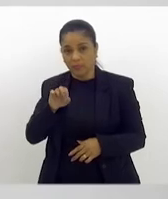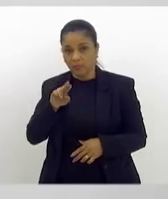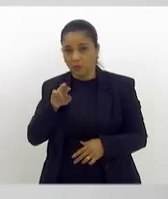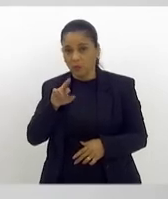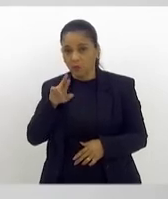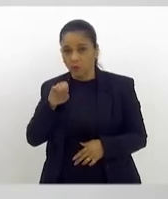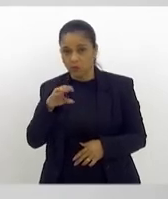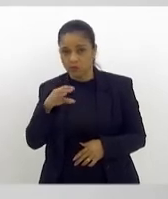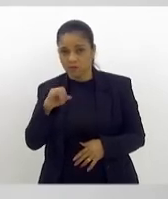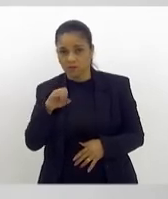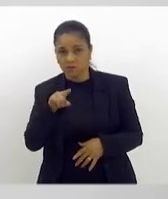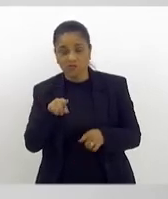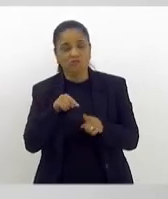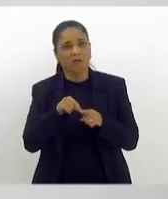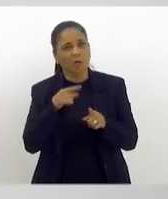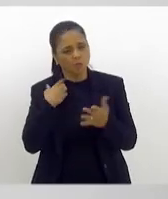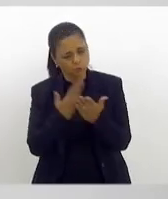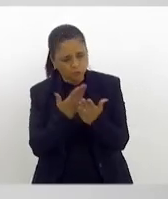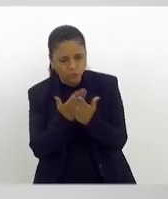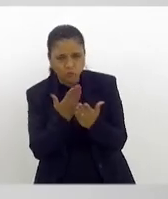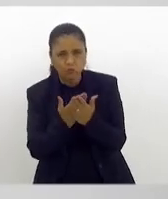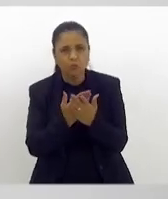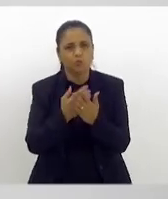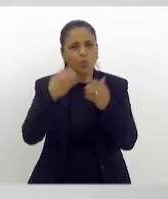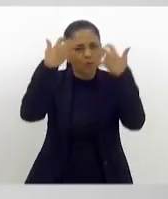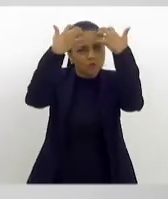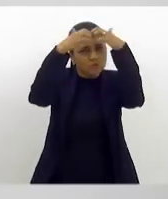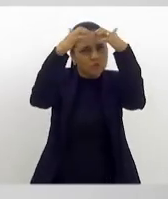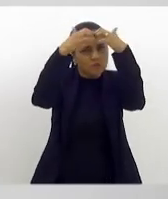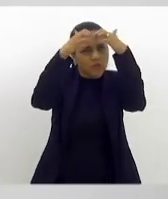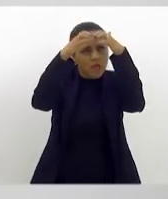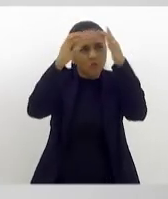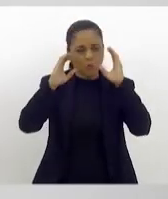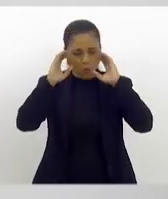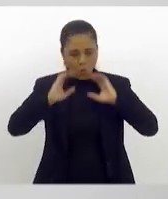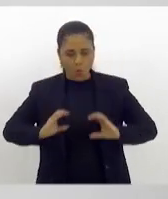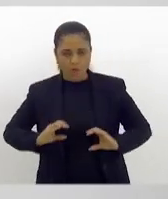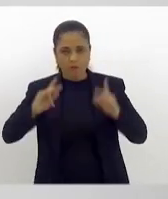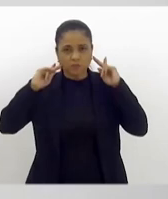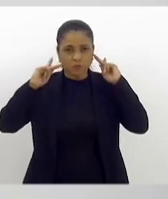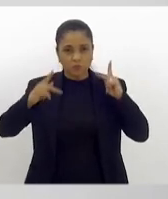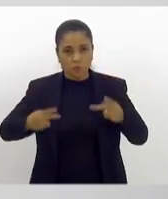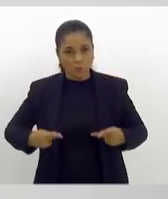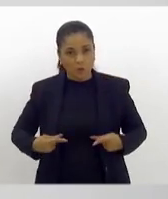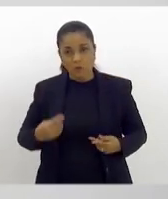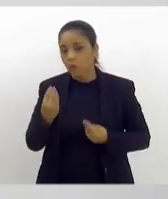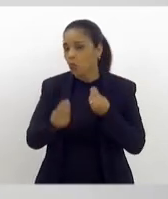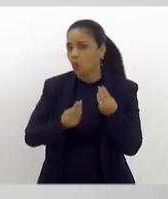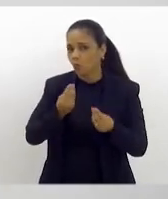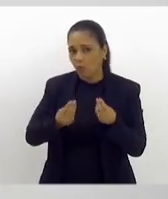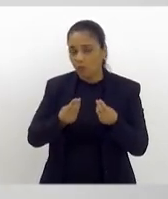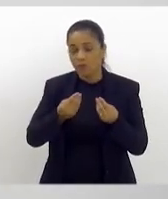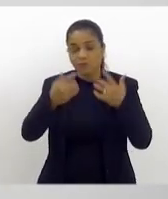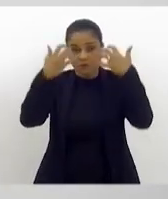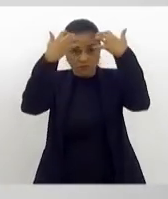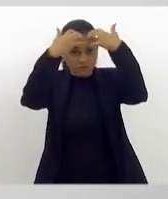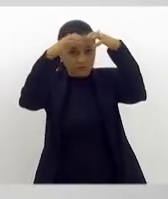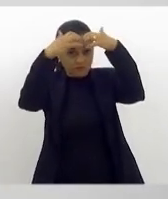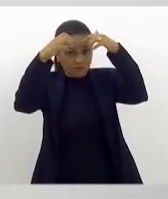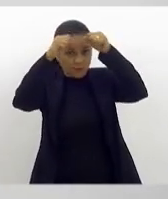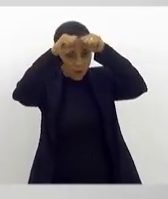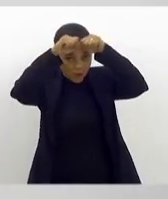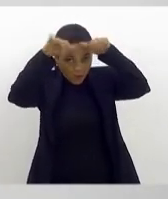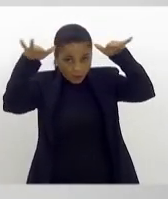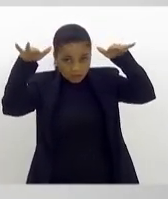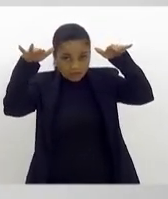como o cérebro se comporta em diversas áreas do comportamento humano. E o cérebro do autista, em especial, ele tem